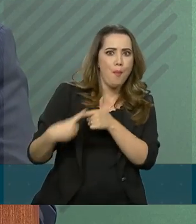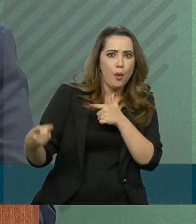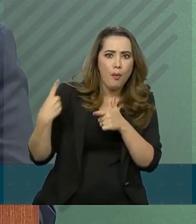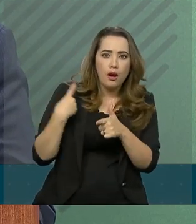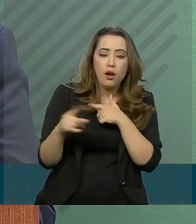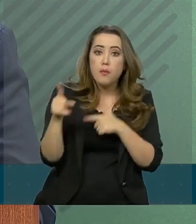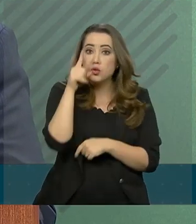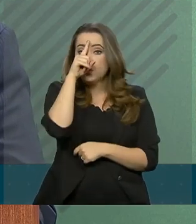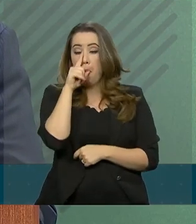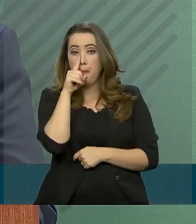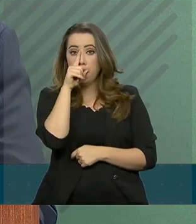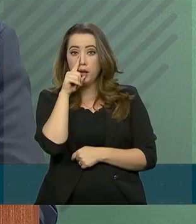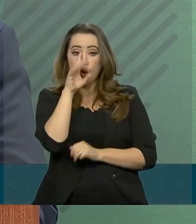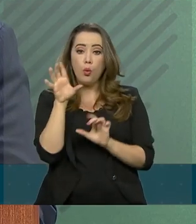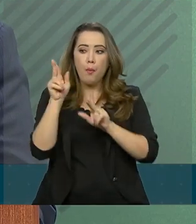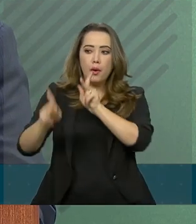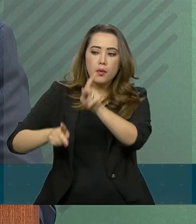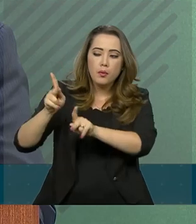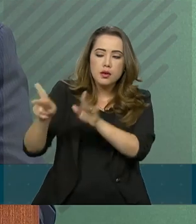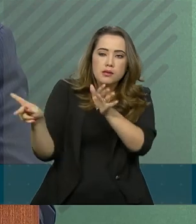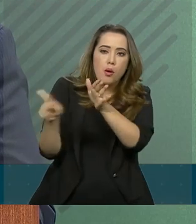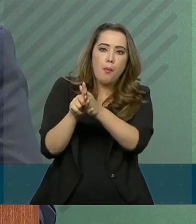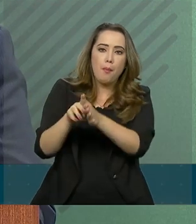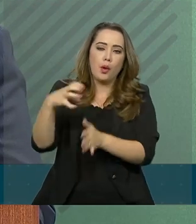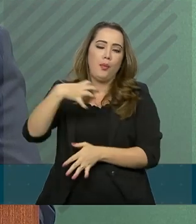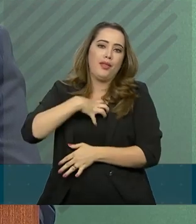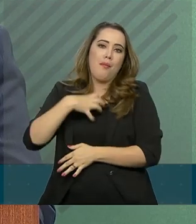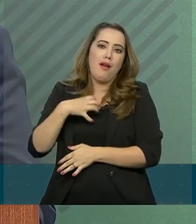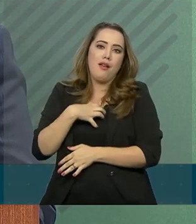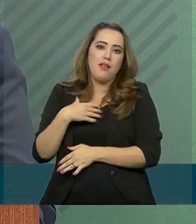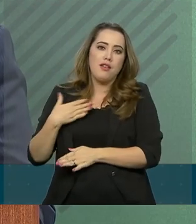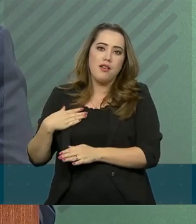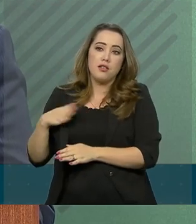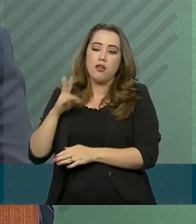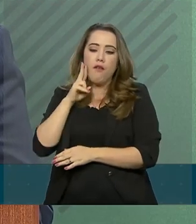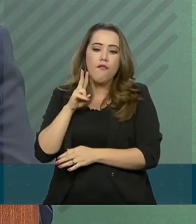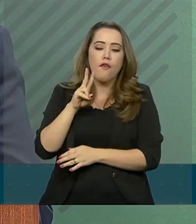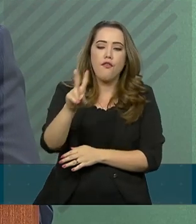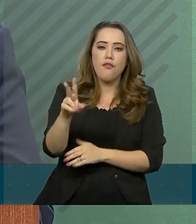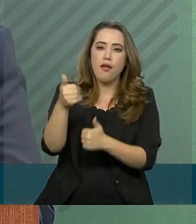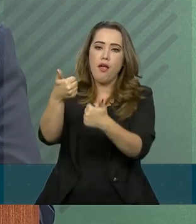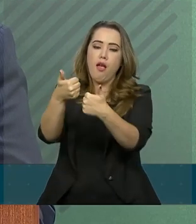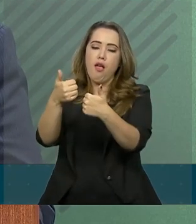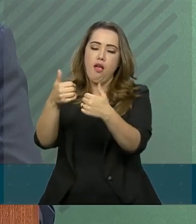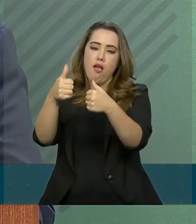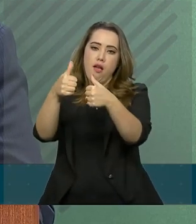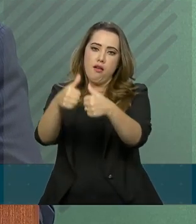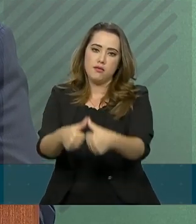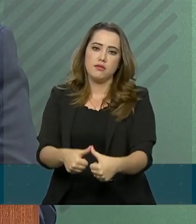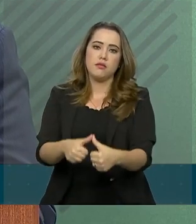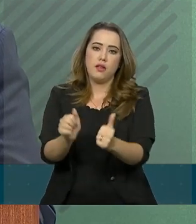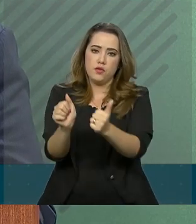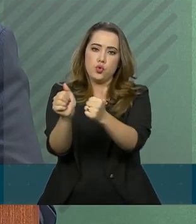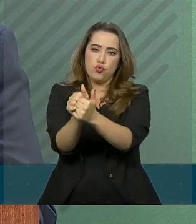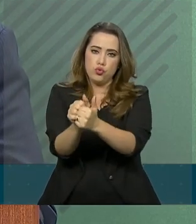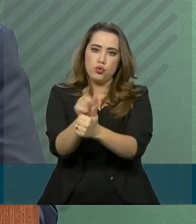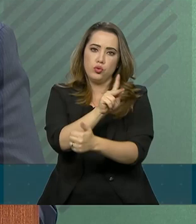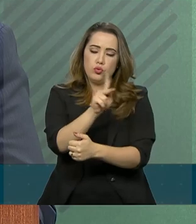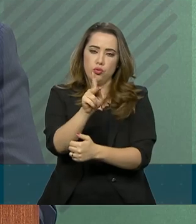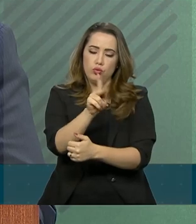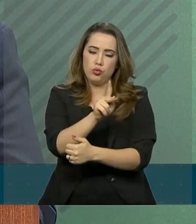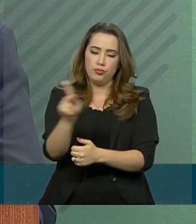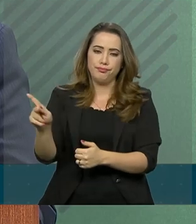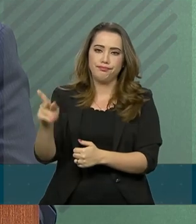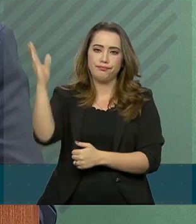a população baiana que prestigiou a sua presença. Caso houvesse ocorrido